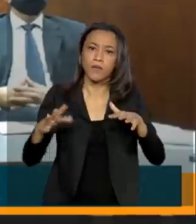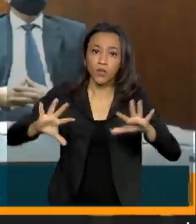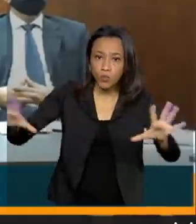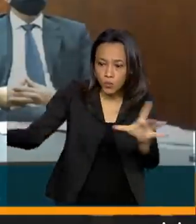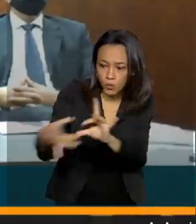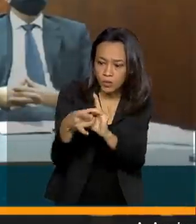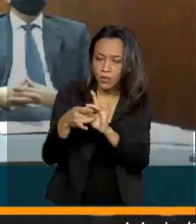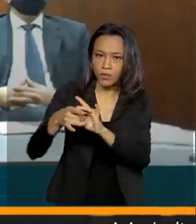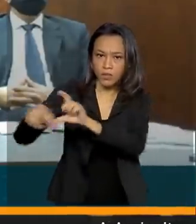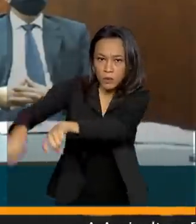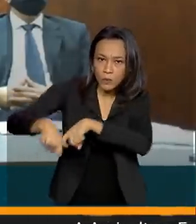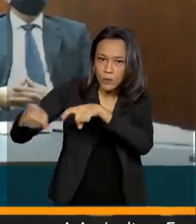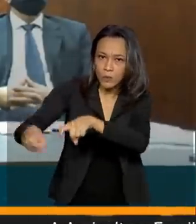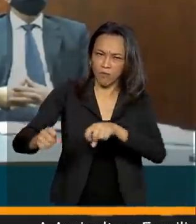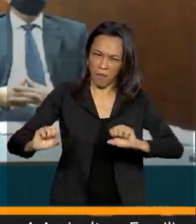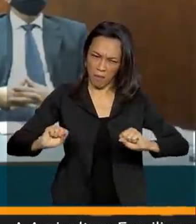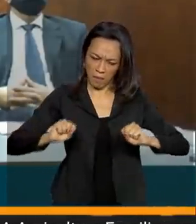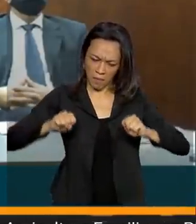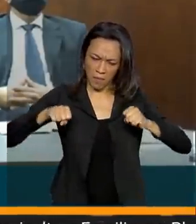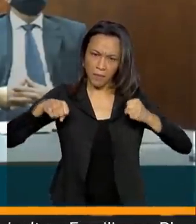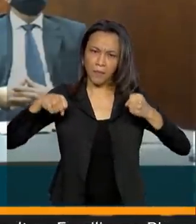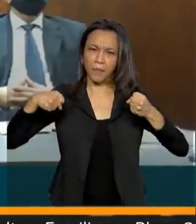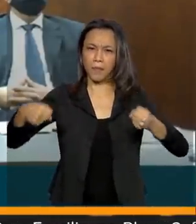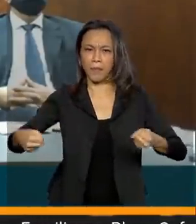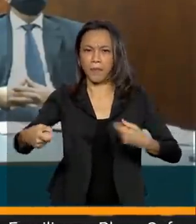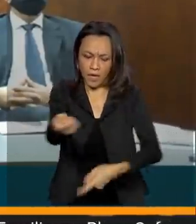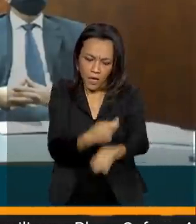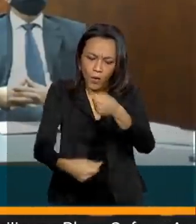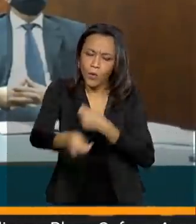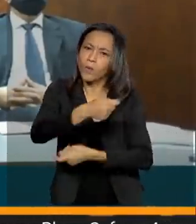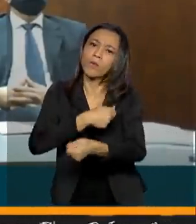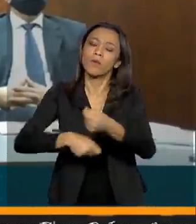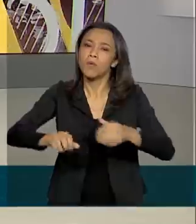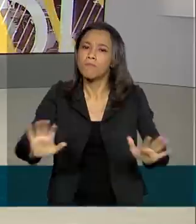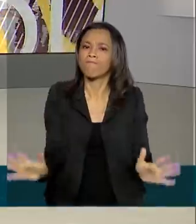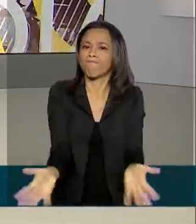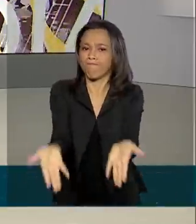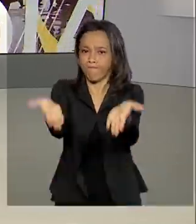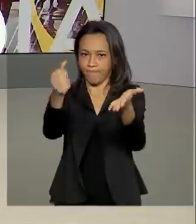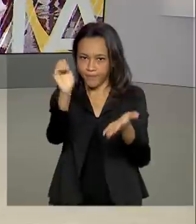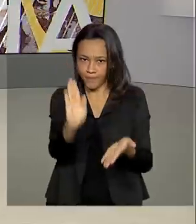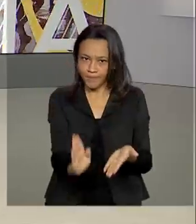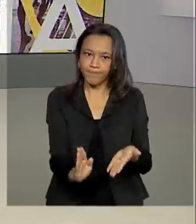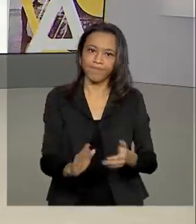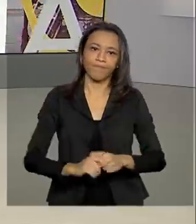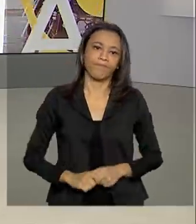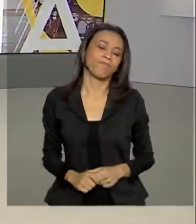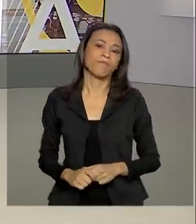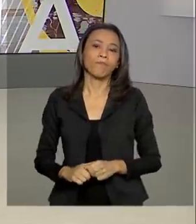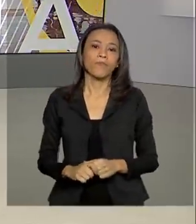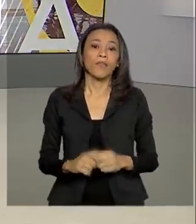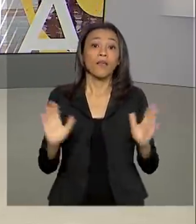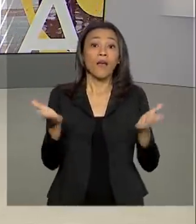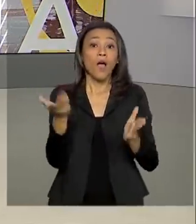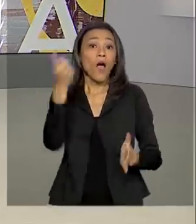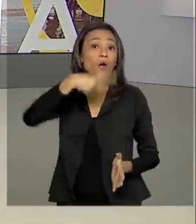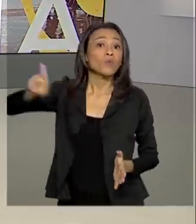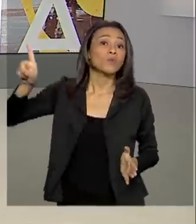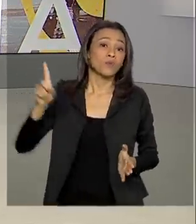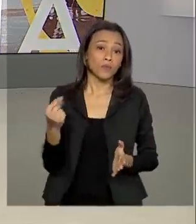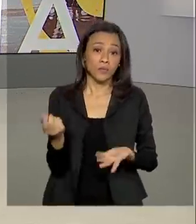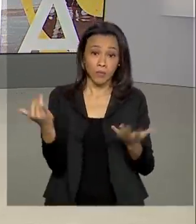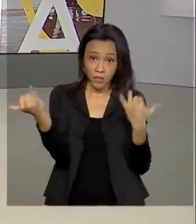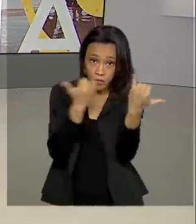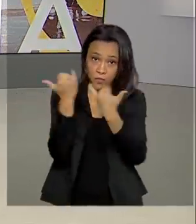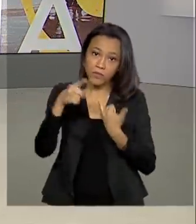poder ser o motor dessa economia para reativar essa economia. E agora, uma última informação para você